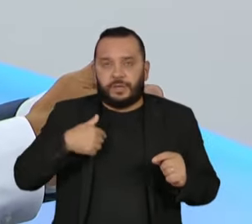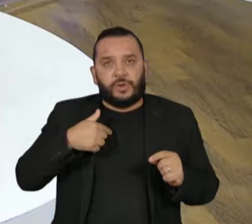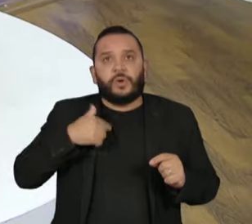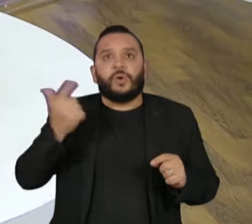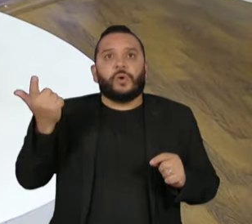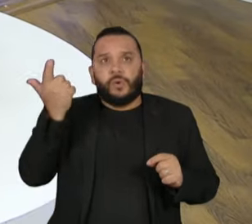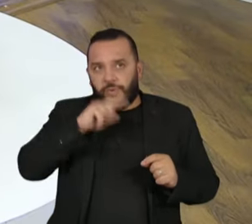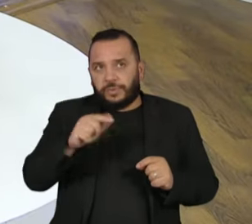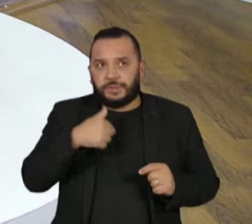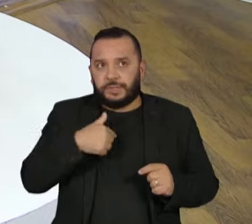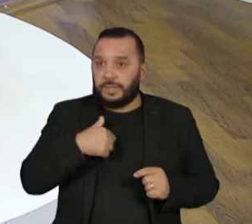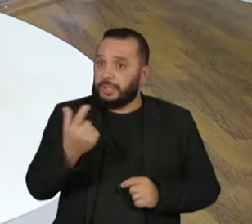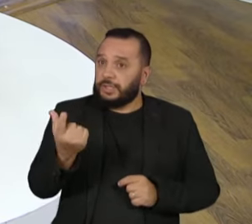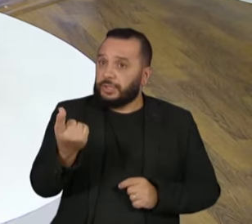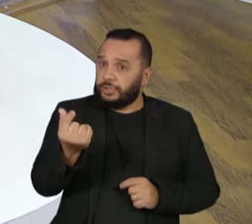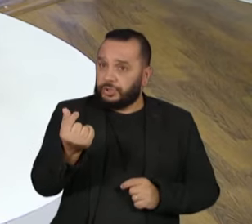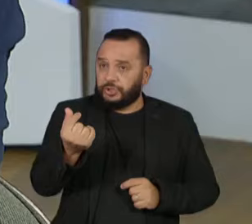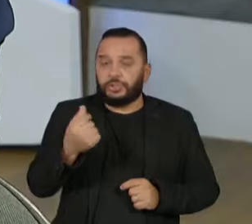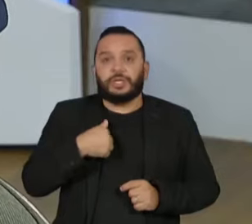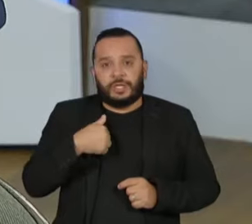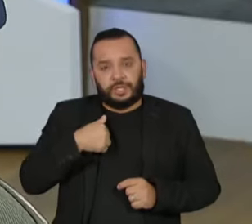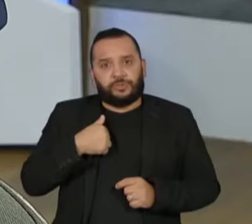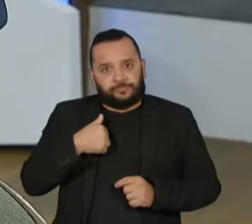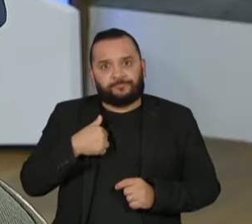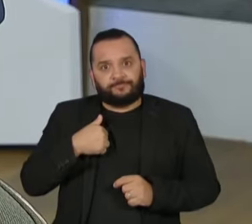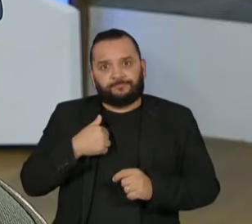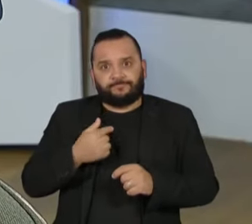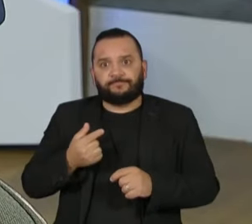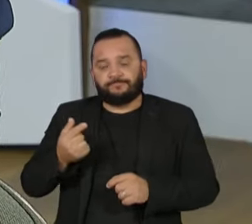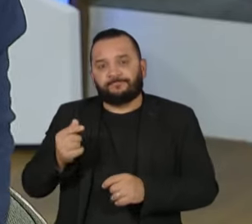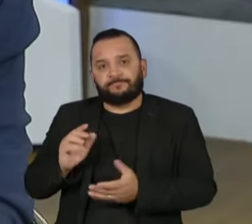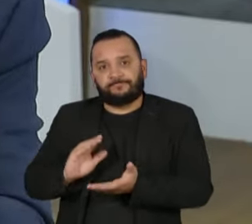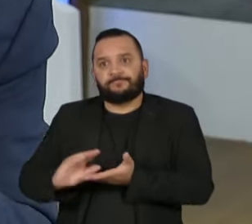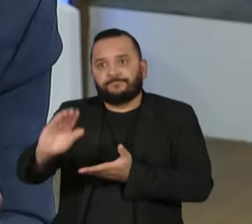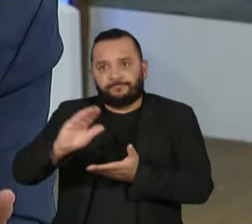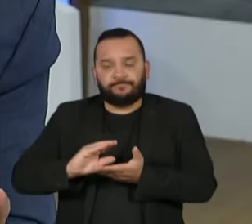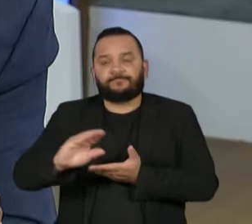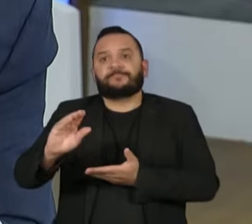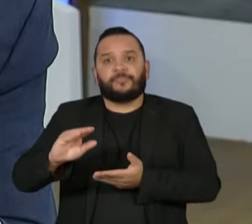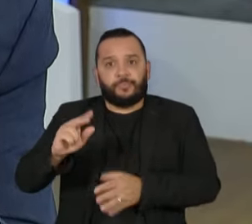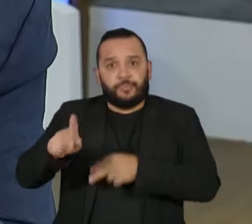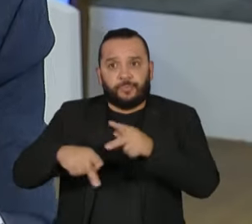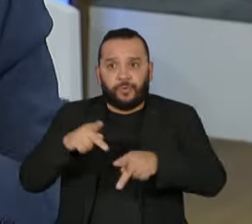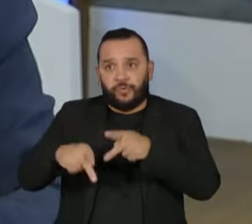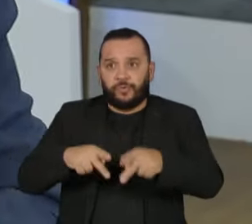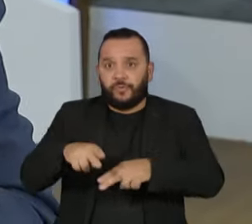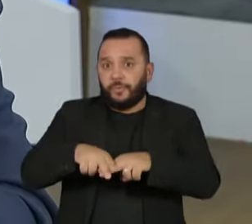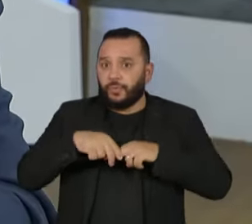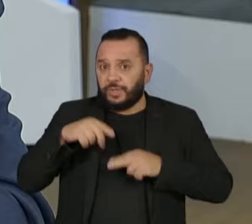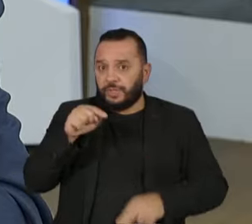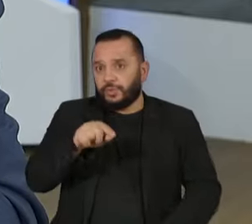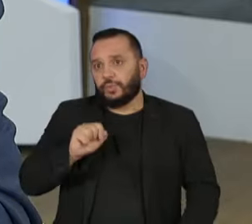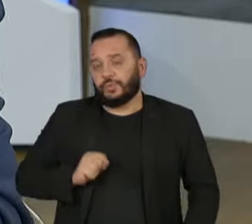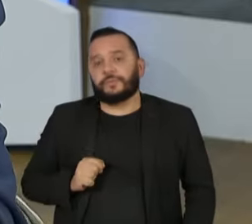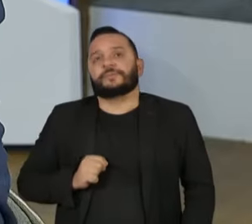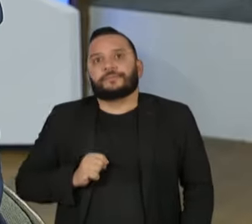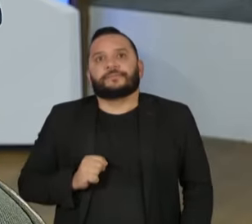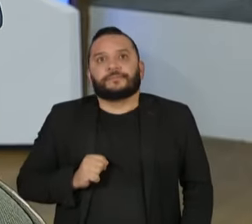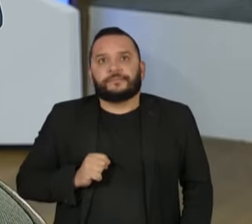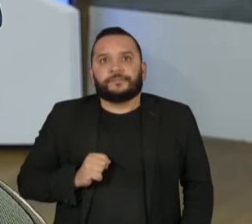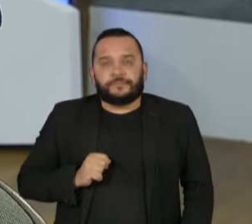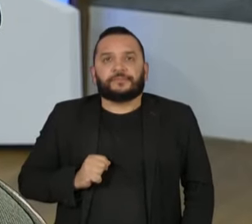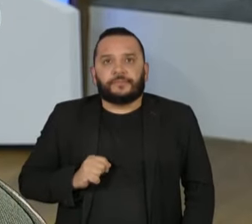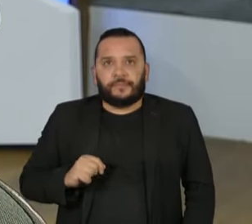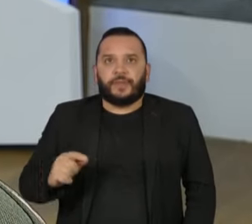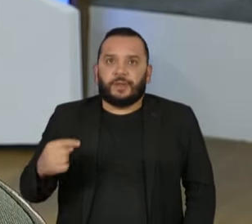os recursos também por isso. Então, o que eu lhe digo é que nós vamos ter a posição da